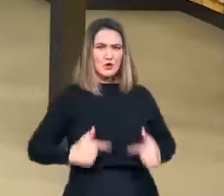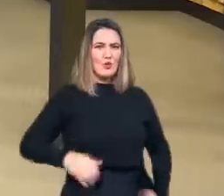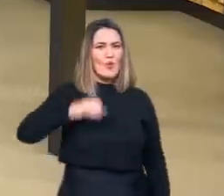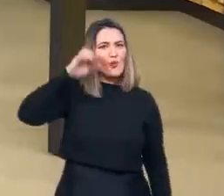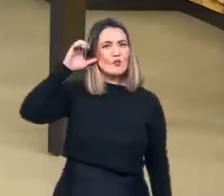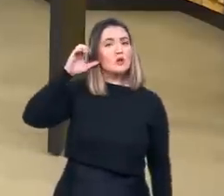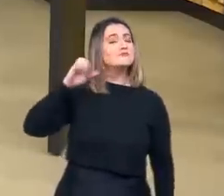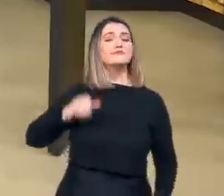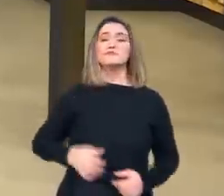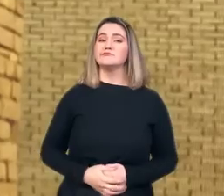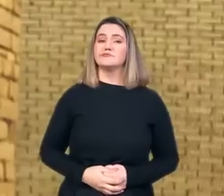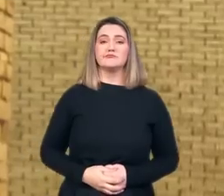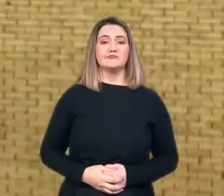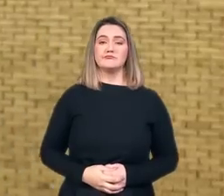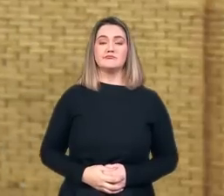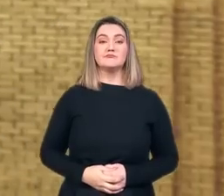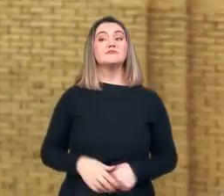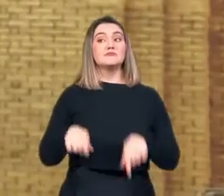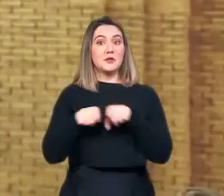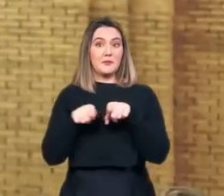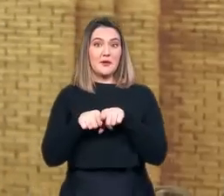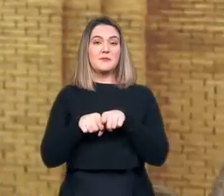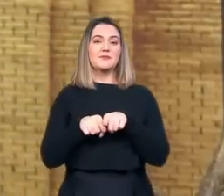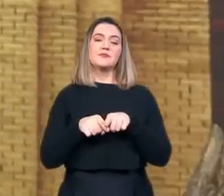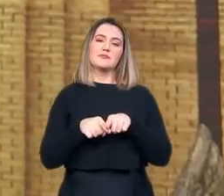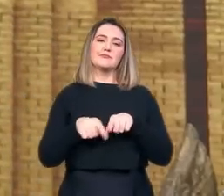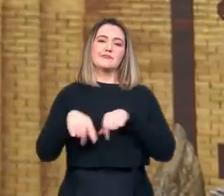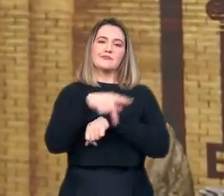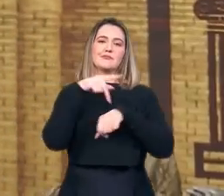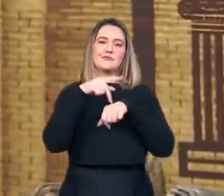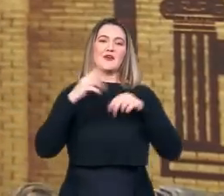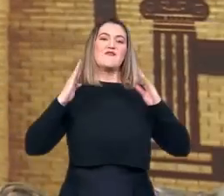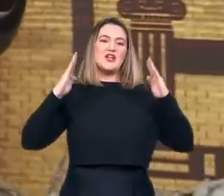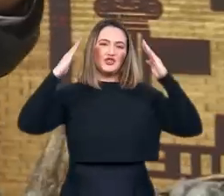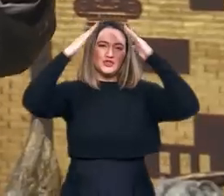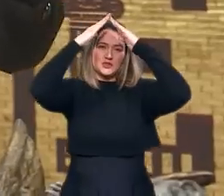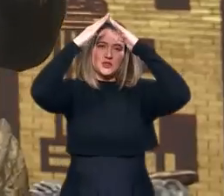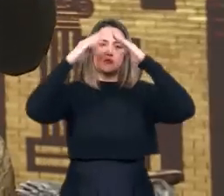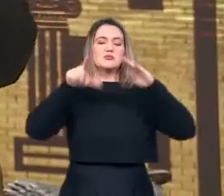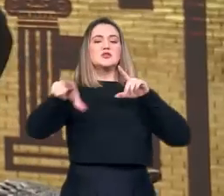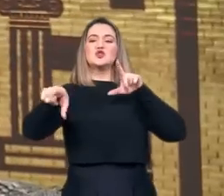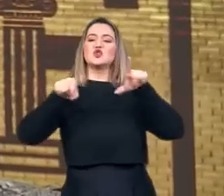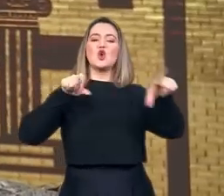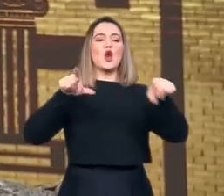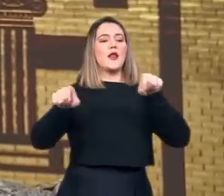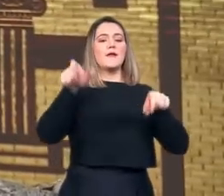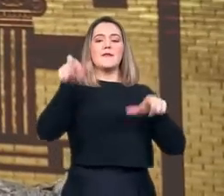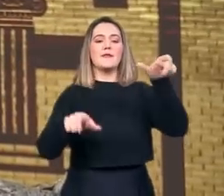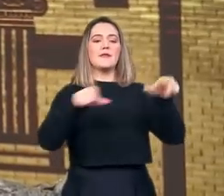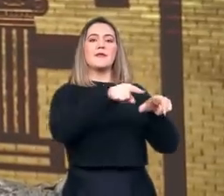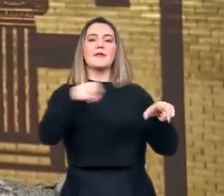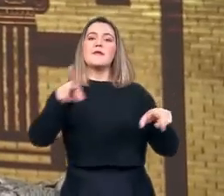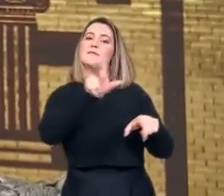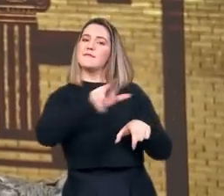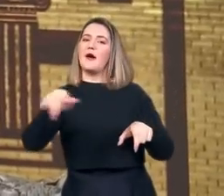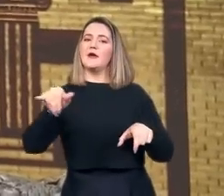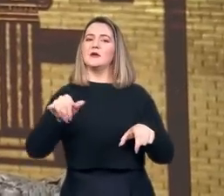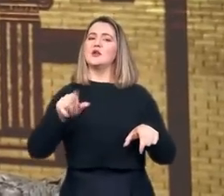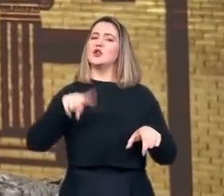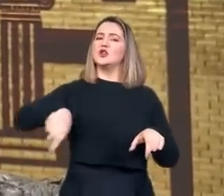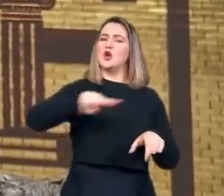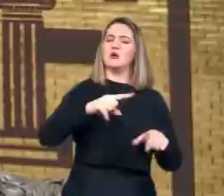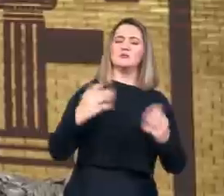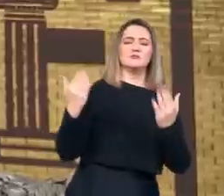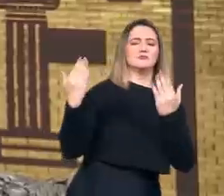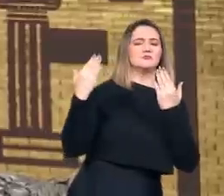relação à sua pesquisa. O próprio fato do Vaticano decidir quem iria compor o time de especialistas já levanta alguma